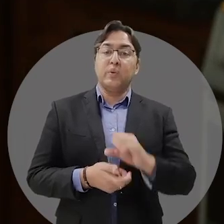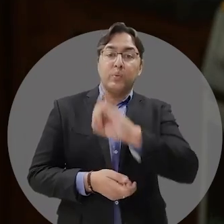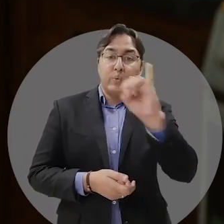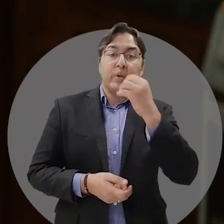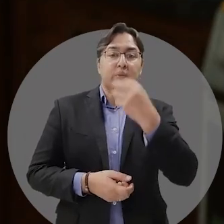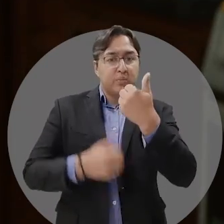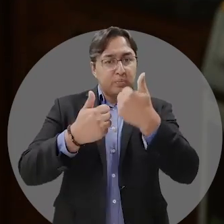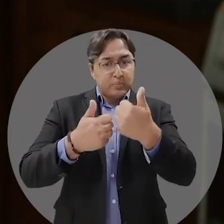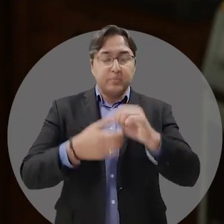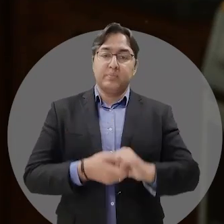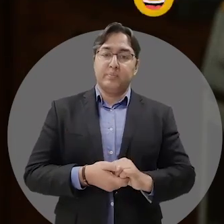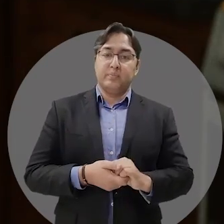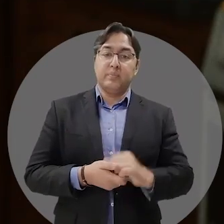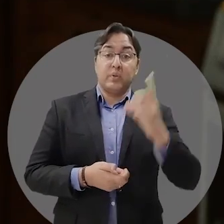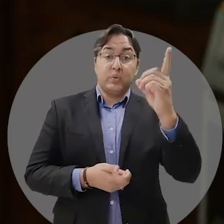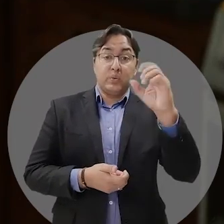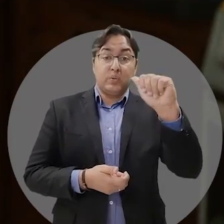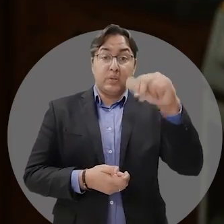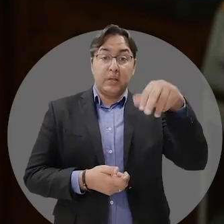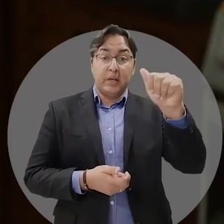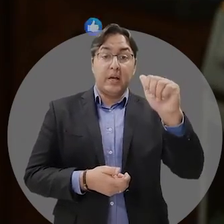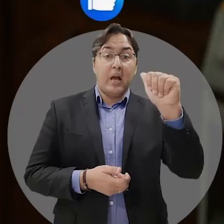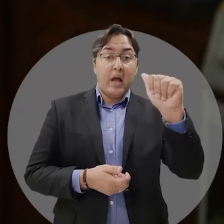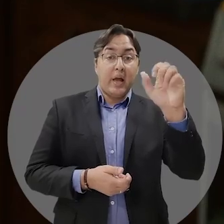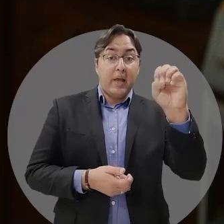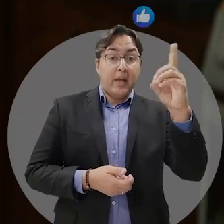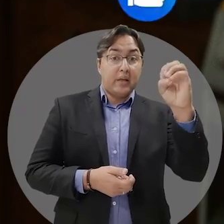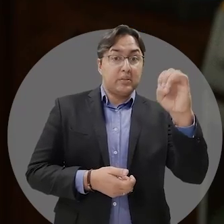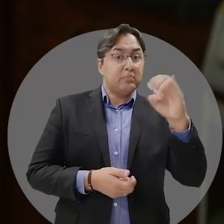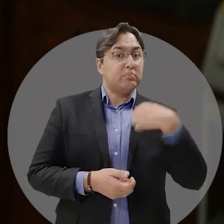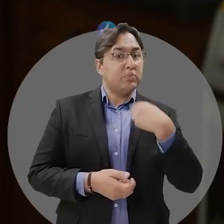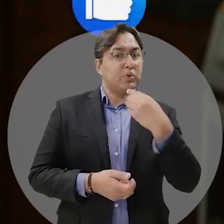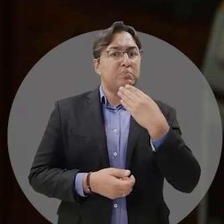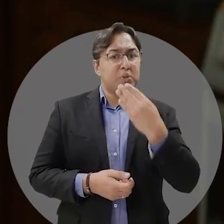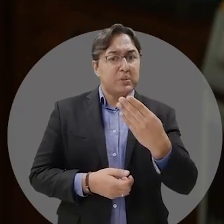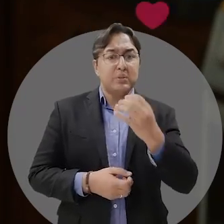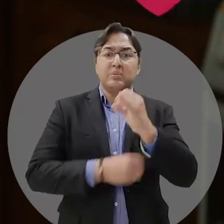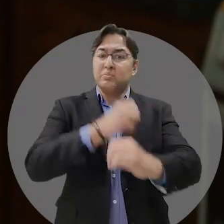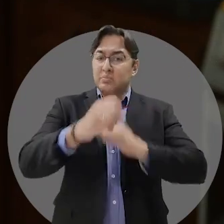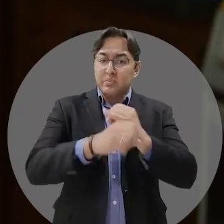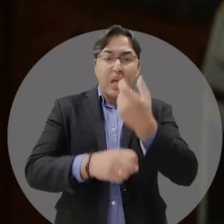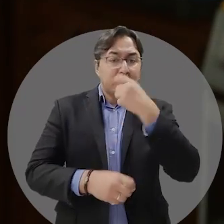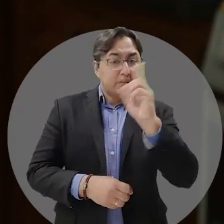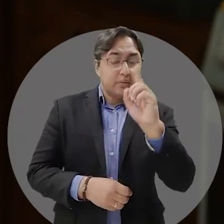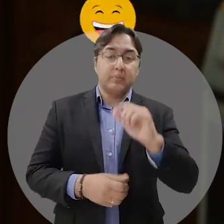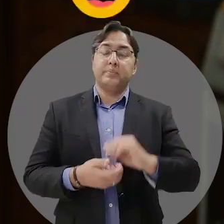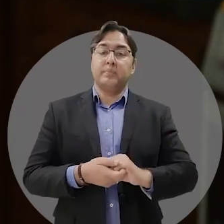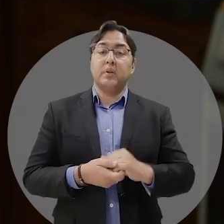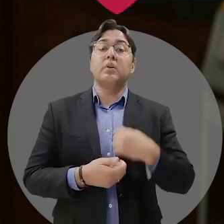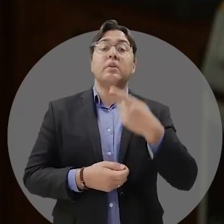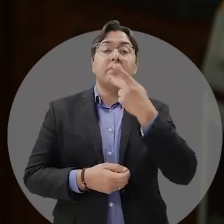Oi, gente. Tudo bem com vocês? Aqui é a dona Ed. Mas eu não sou dessas veinhas que ficam pedindo biscoito na internet, não, viu?